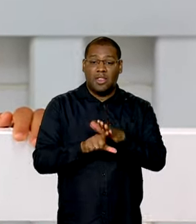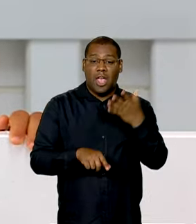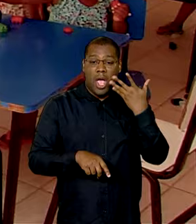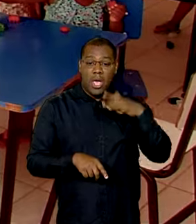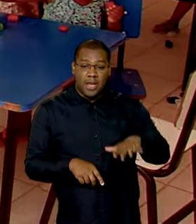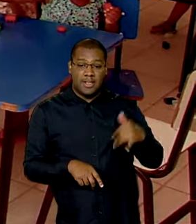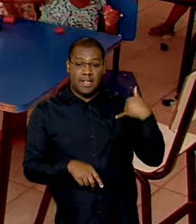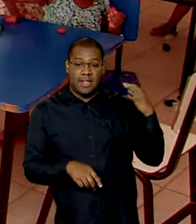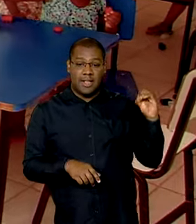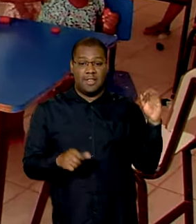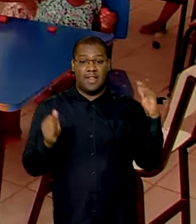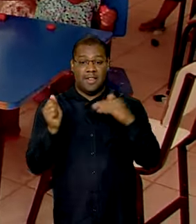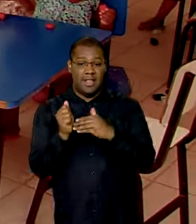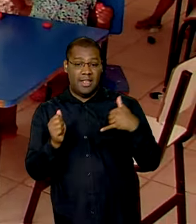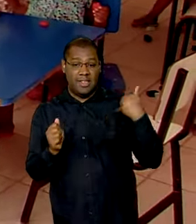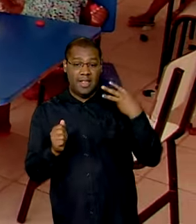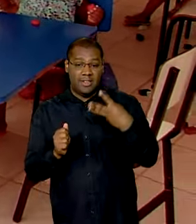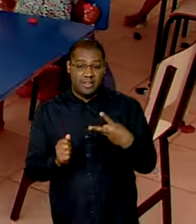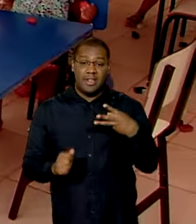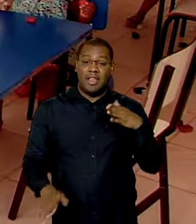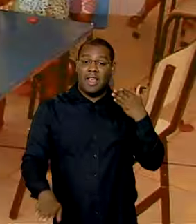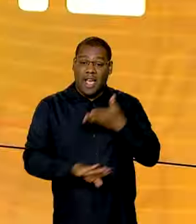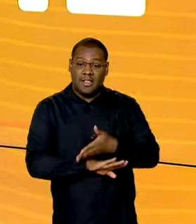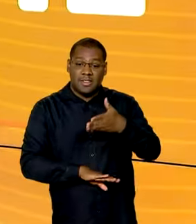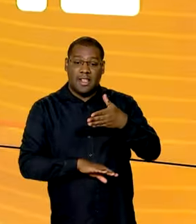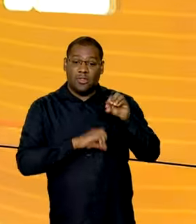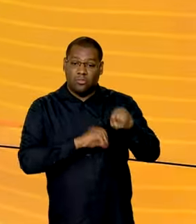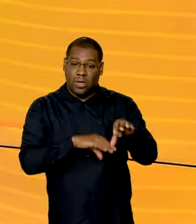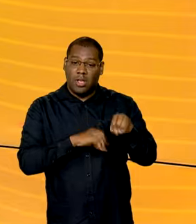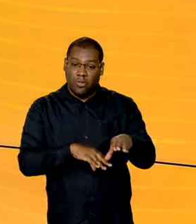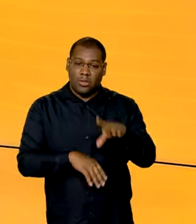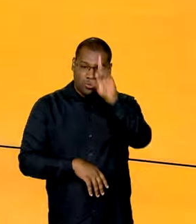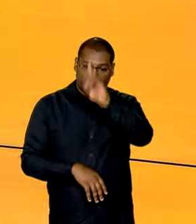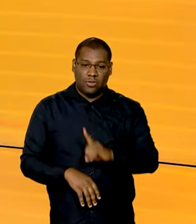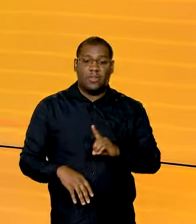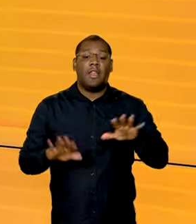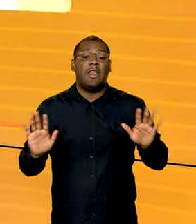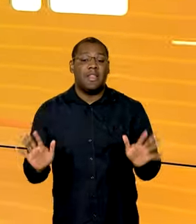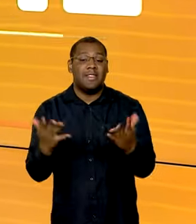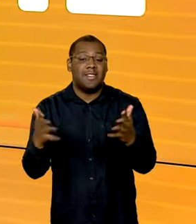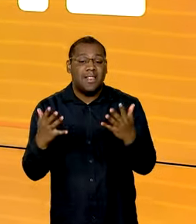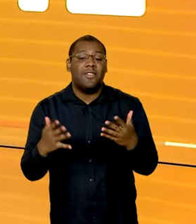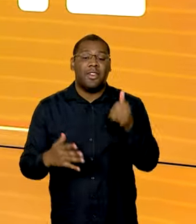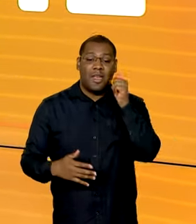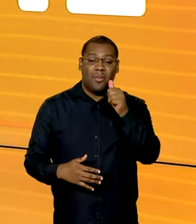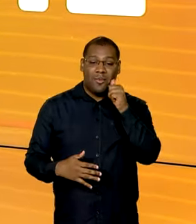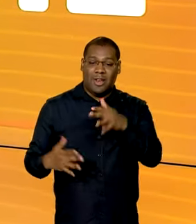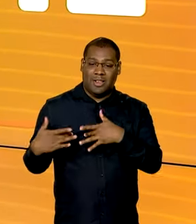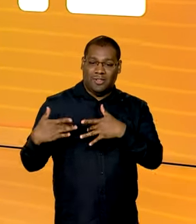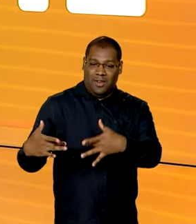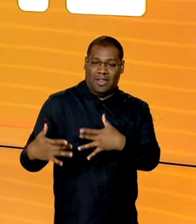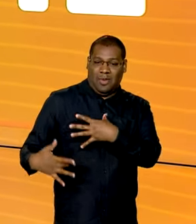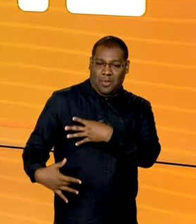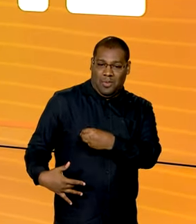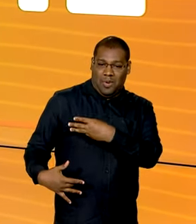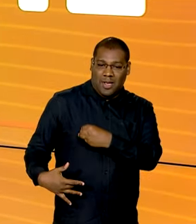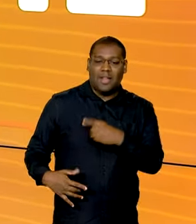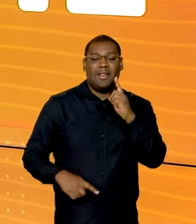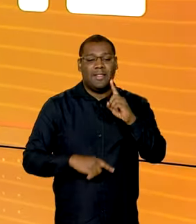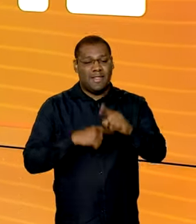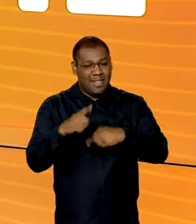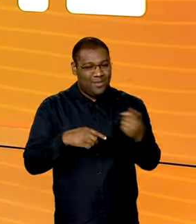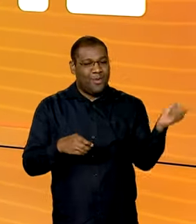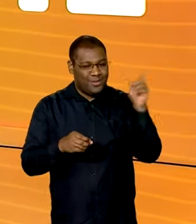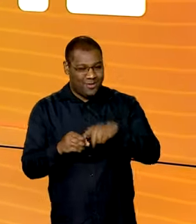à educação infantil de crianças de até 3 anos e lançada a campanha para incentivar a doação de leite materno. A gente